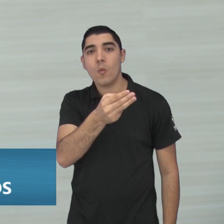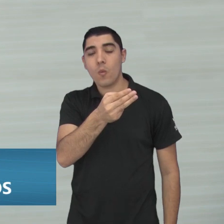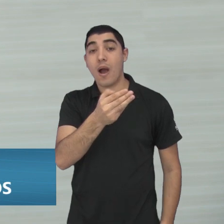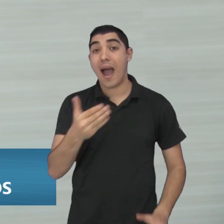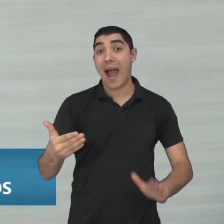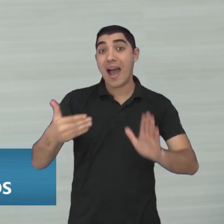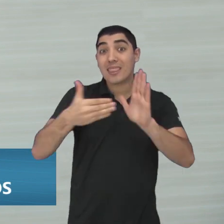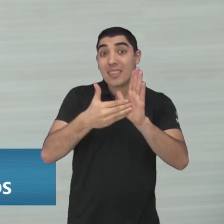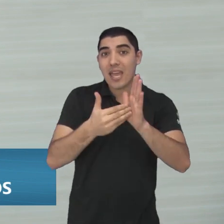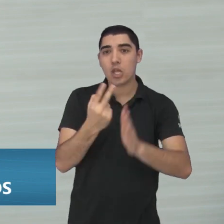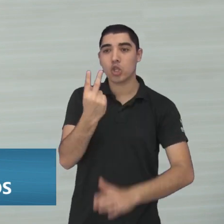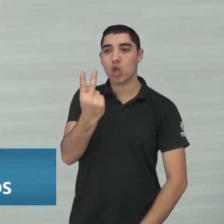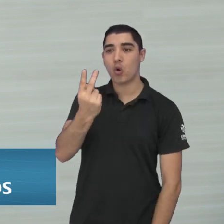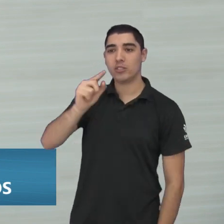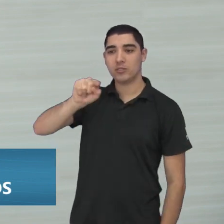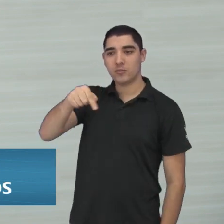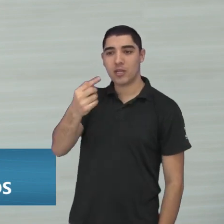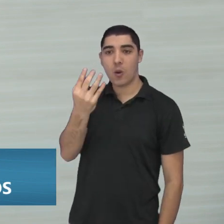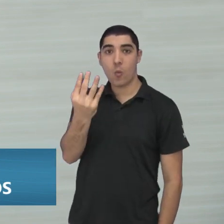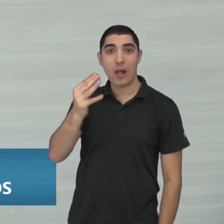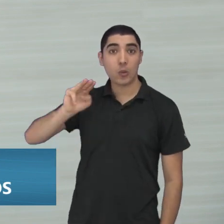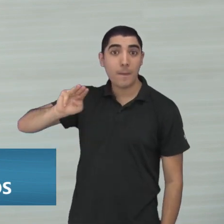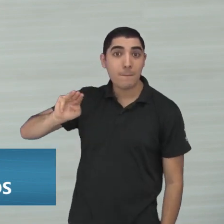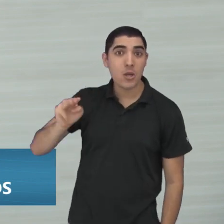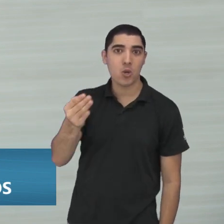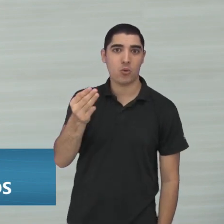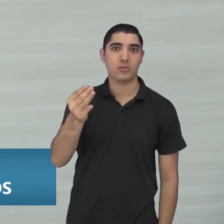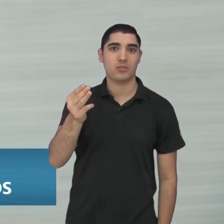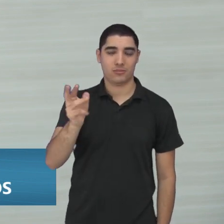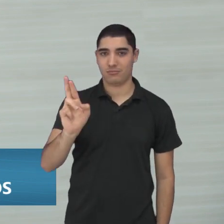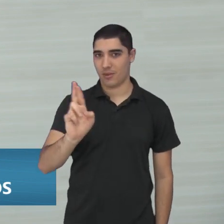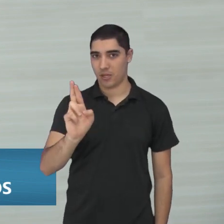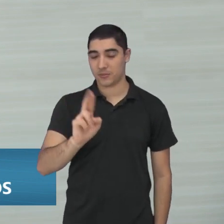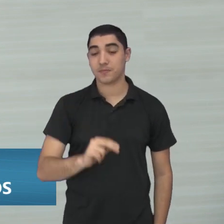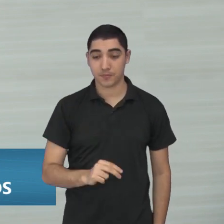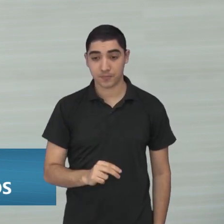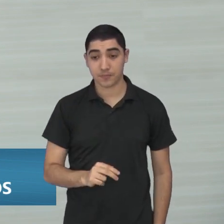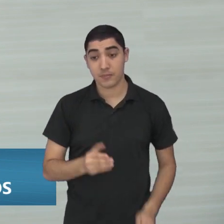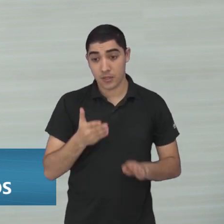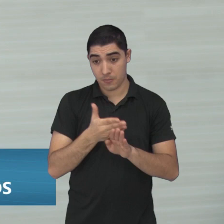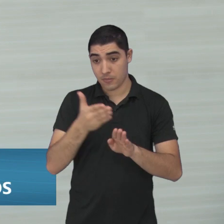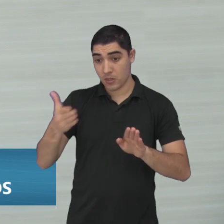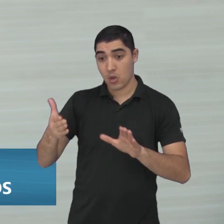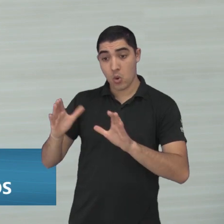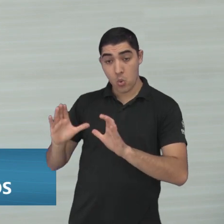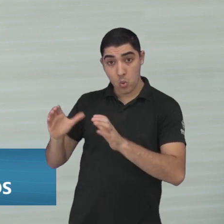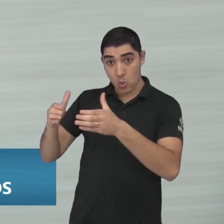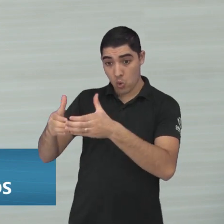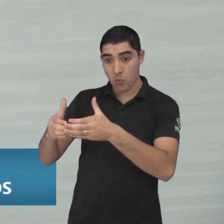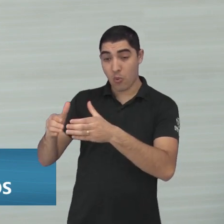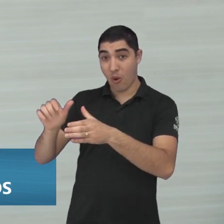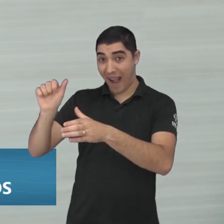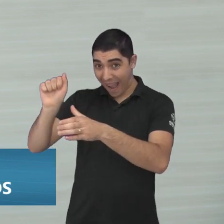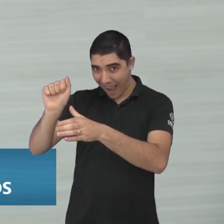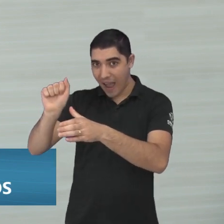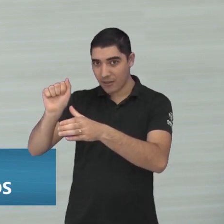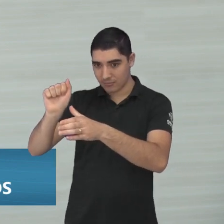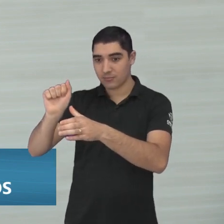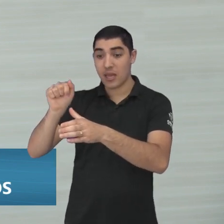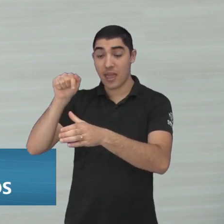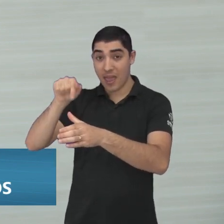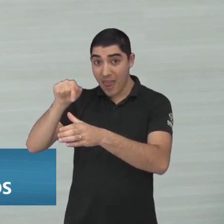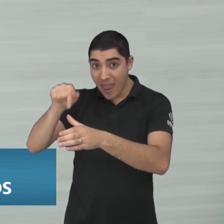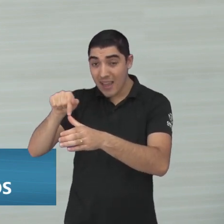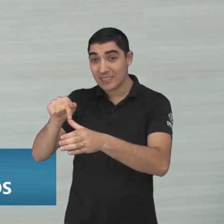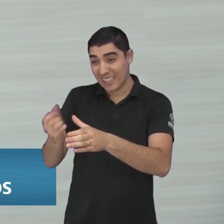reais até 2 milhões e 400 mil reais. Já para quem é das famílias da classe A, o valor pode